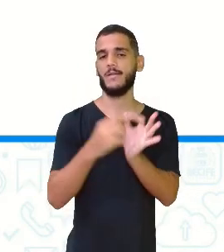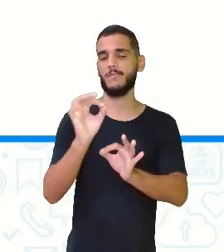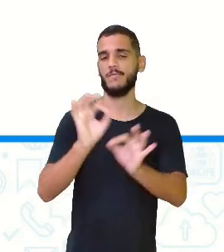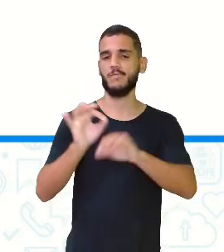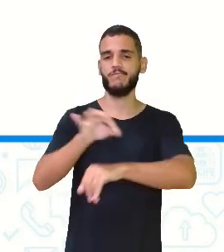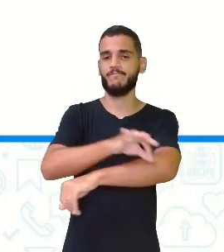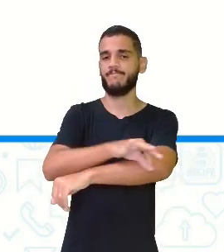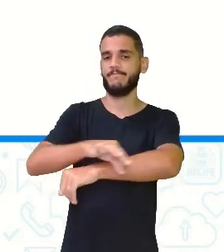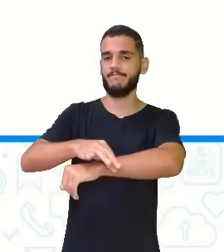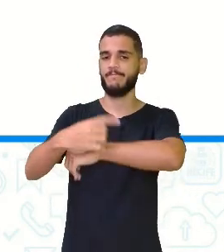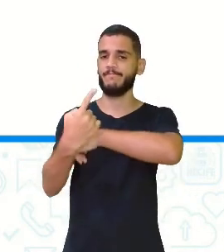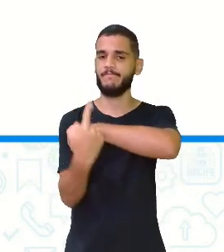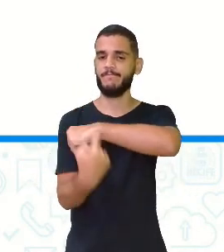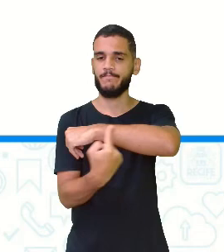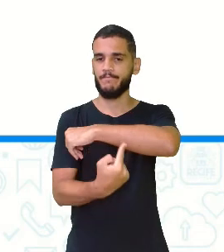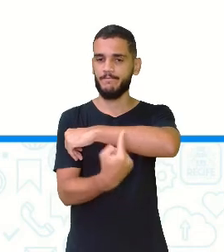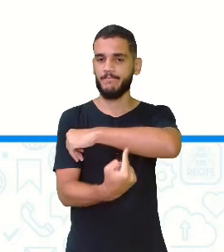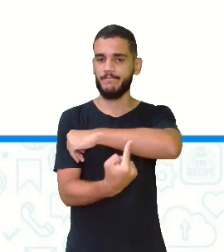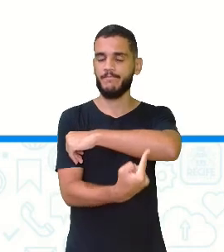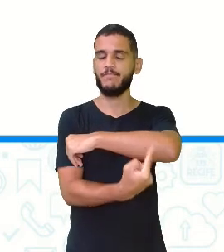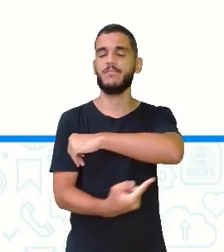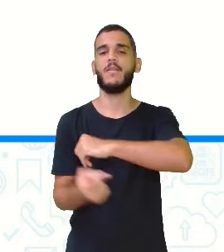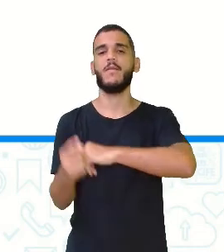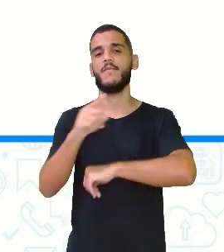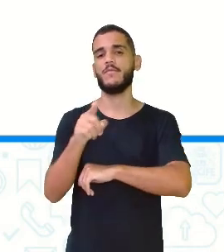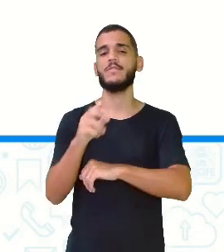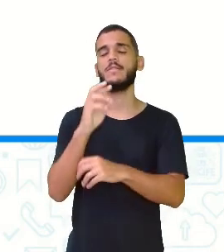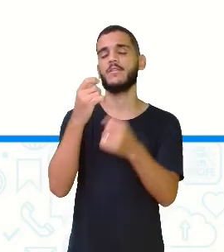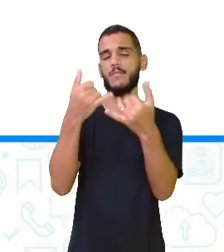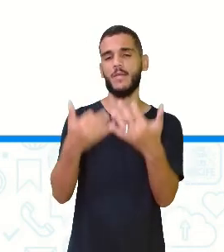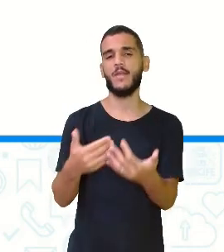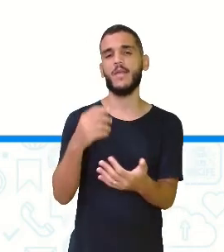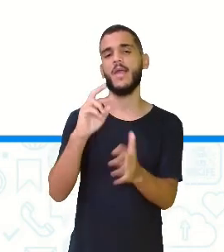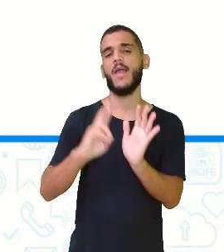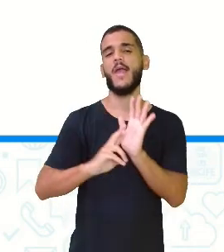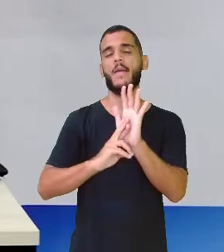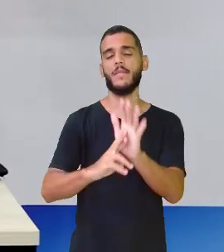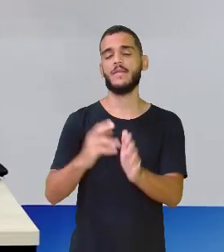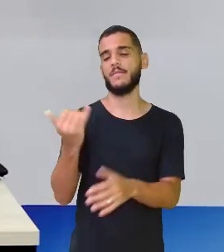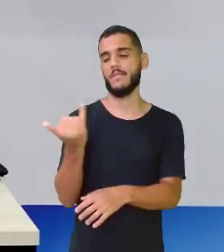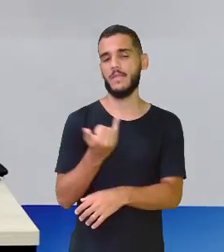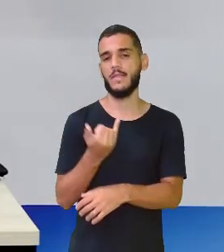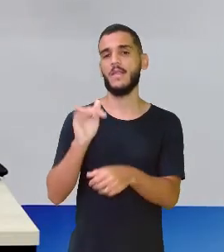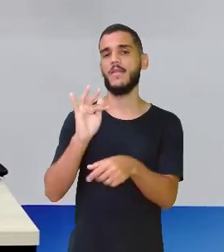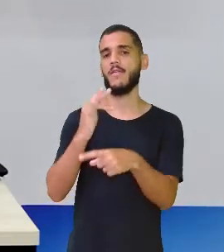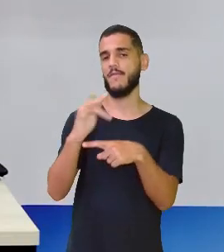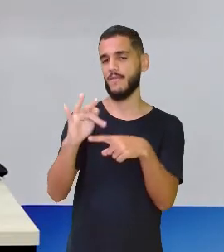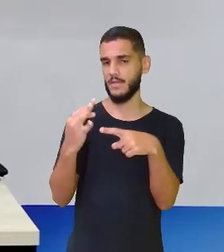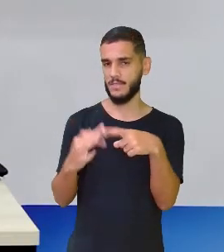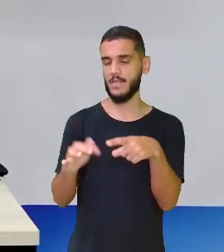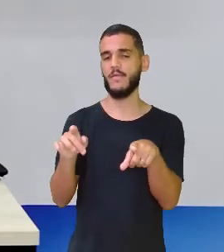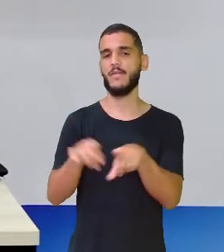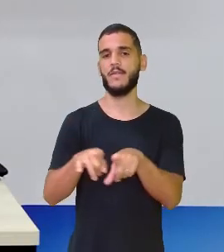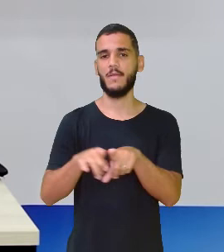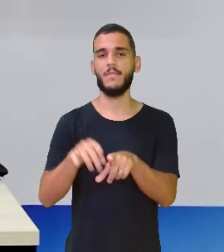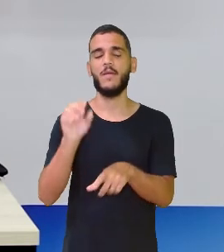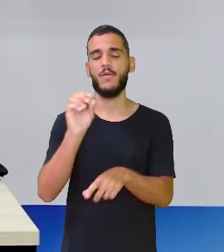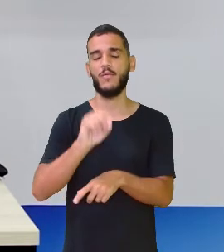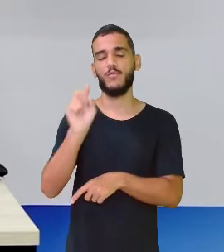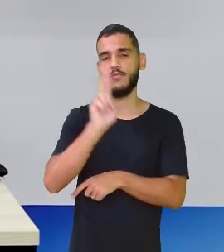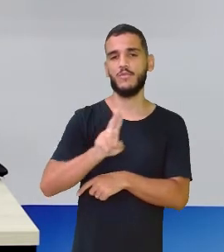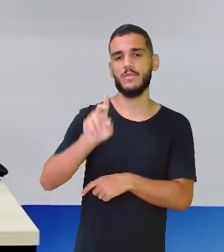representação de uma régua, onde você vai me dizer que representação é essa. Me diz em fração e em decimal.